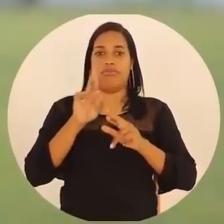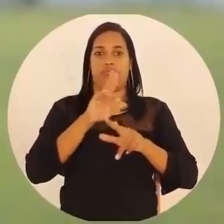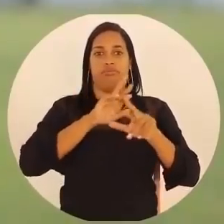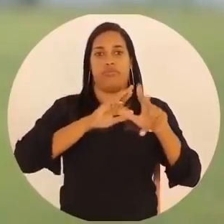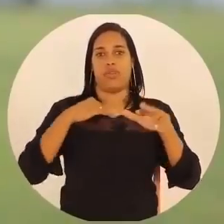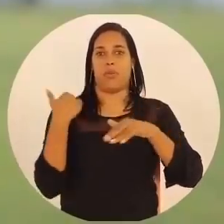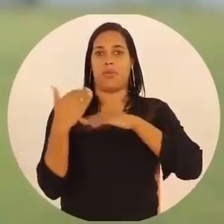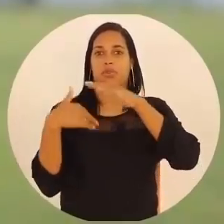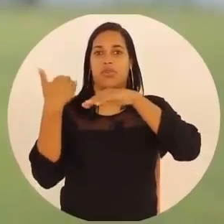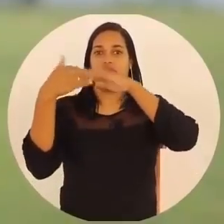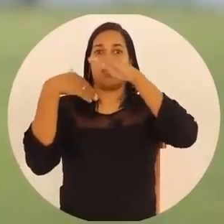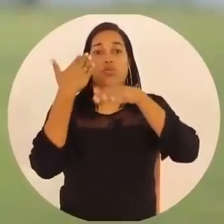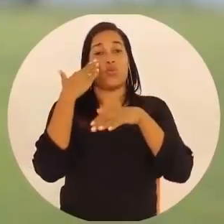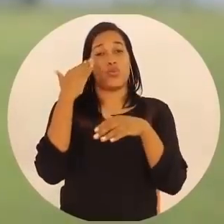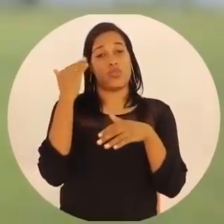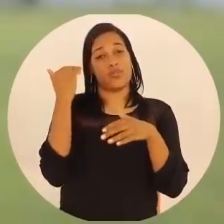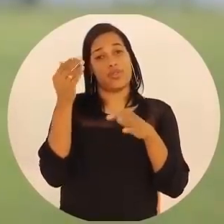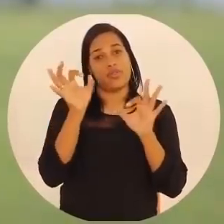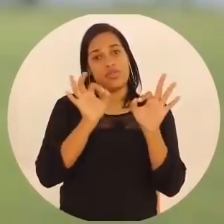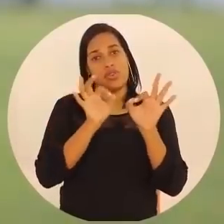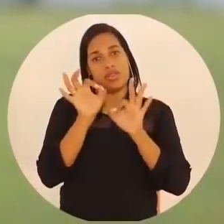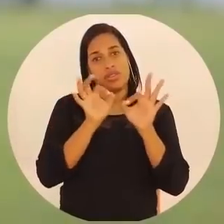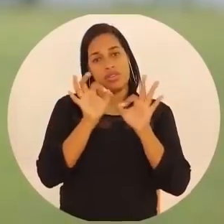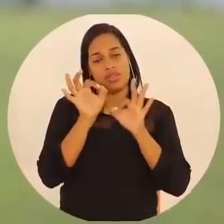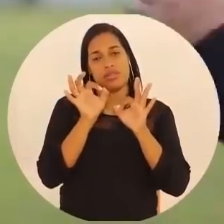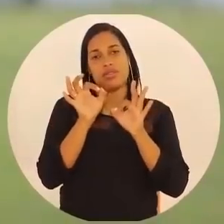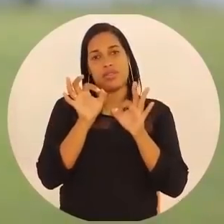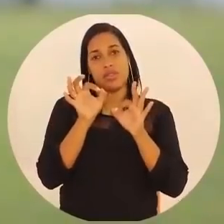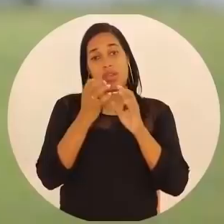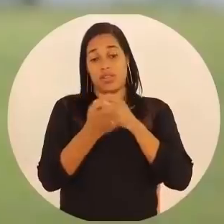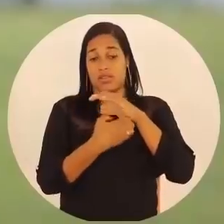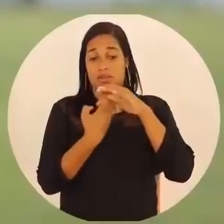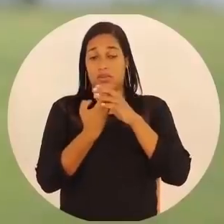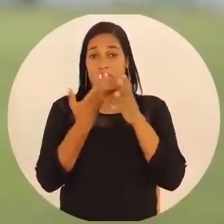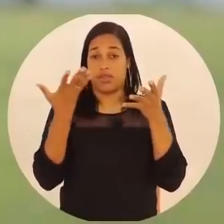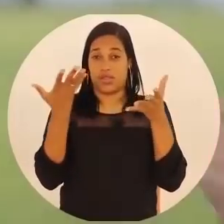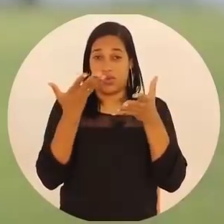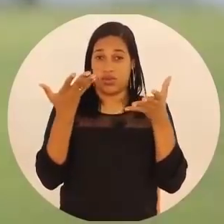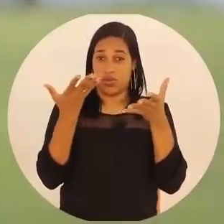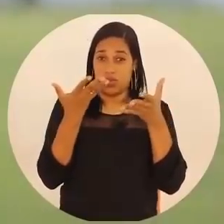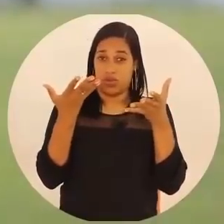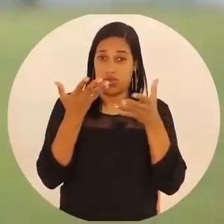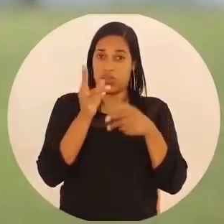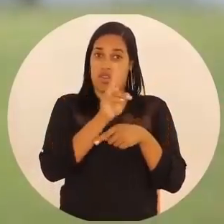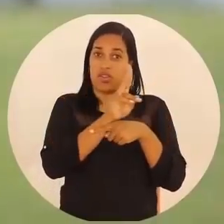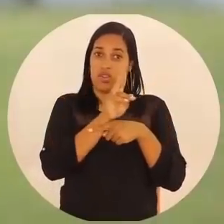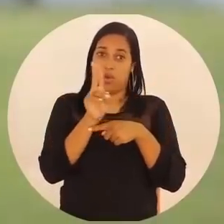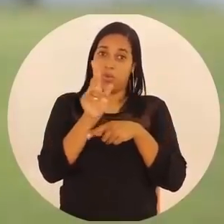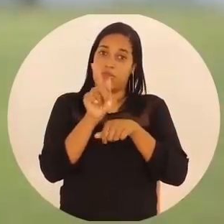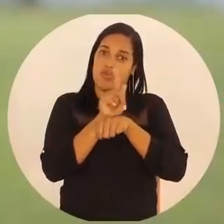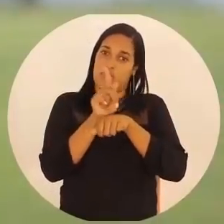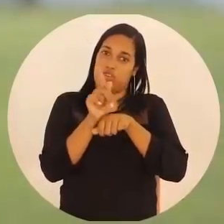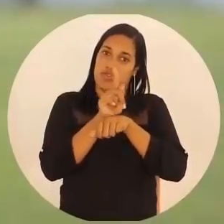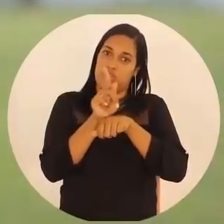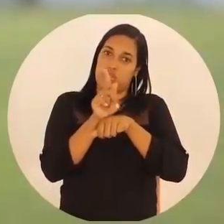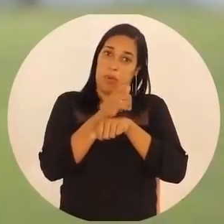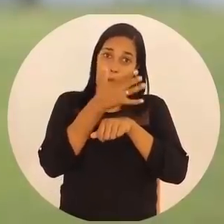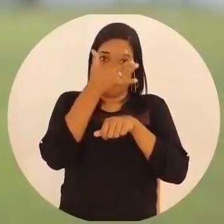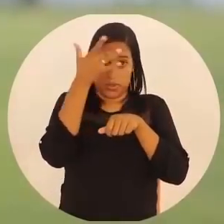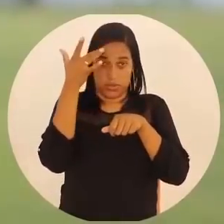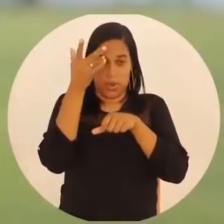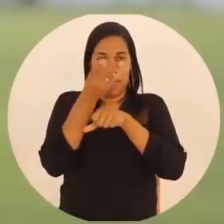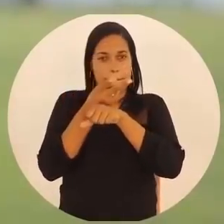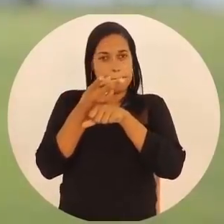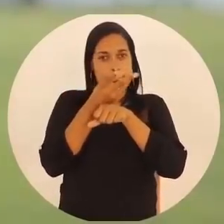processo de sucesso organizacional. Então as empresas hoje, elas adotam essa nomenclatura de gestão com pessoas,